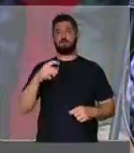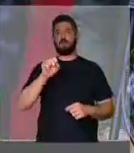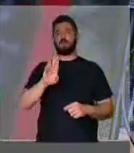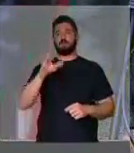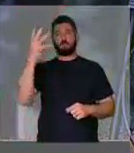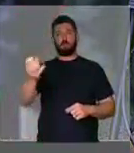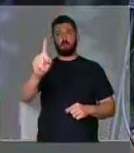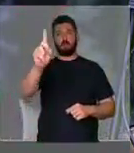PSB não aceita.